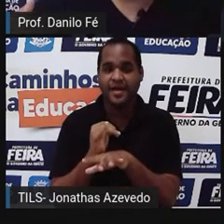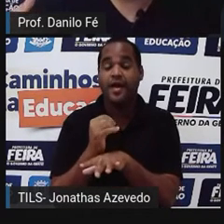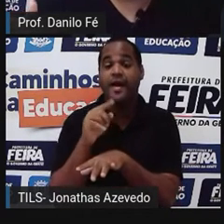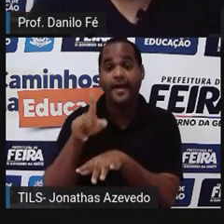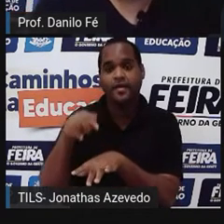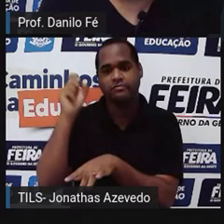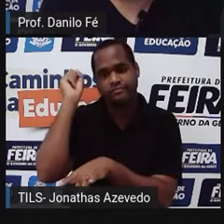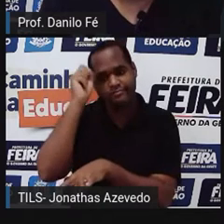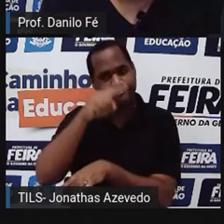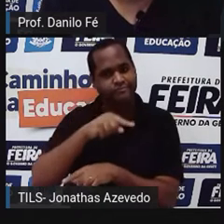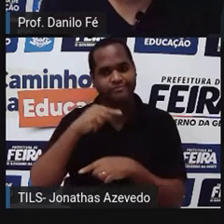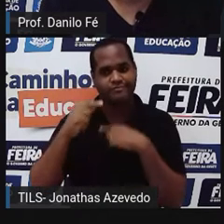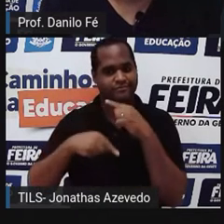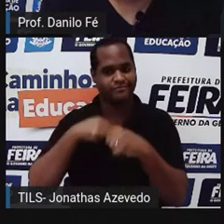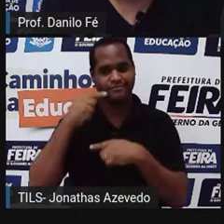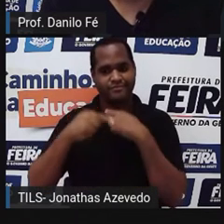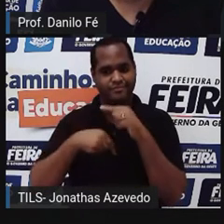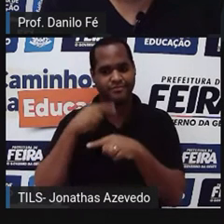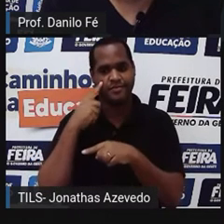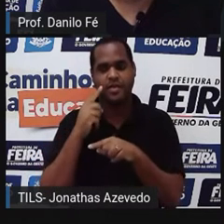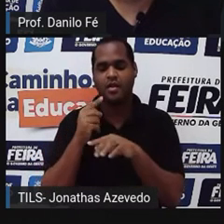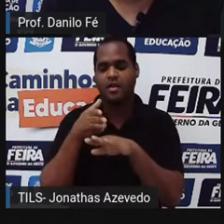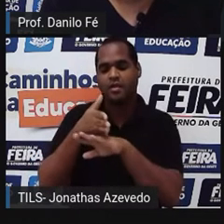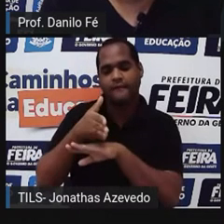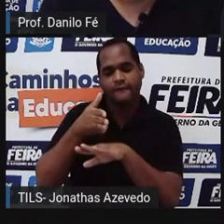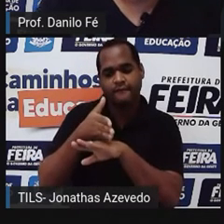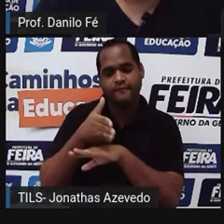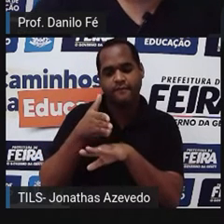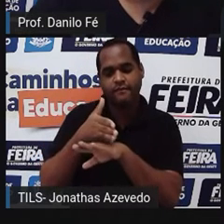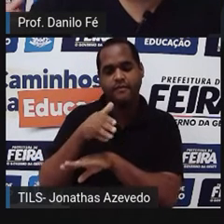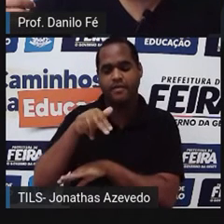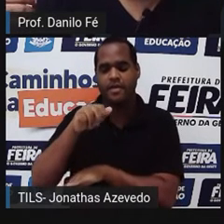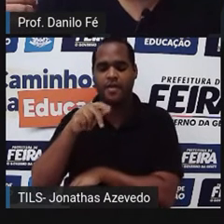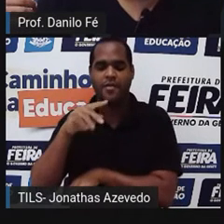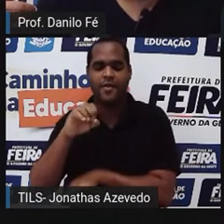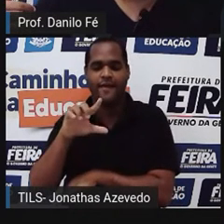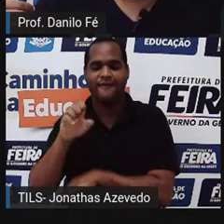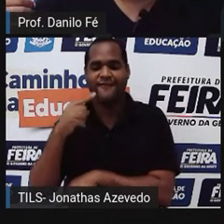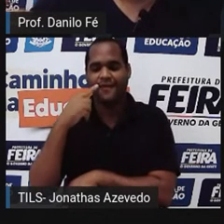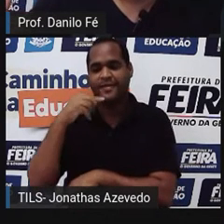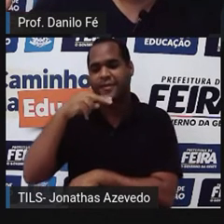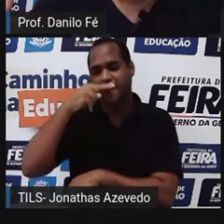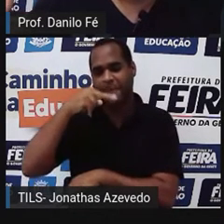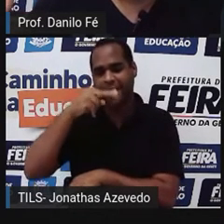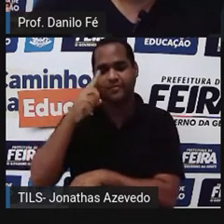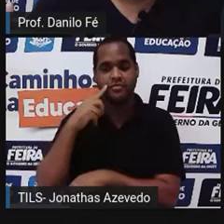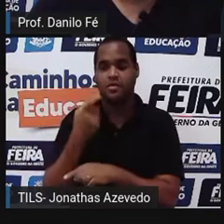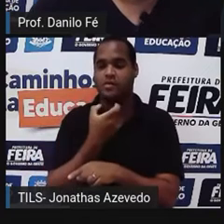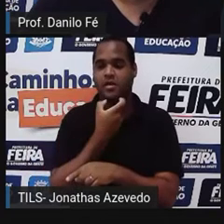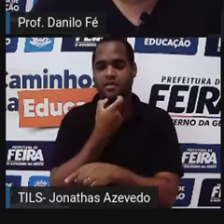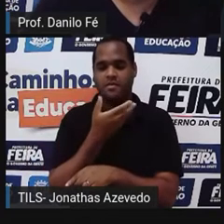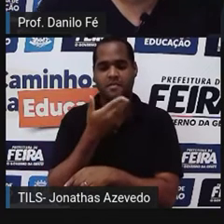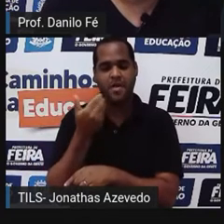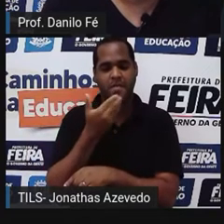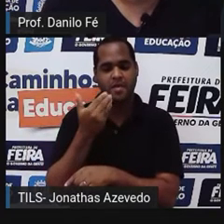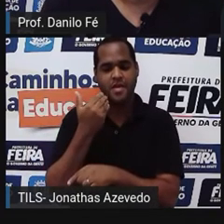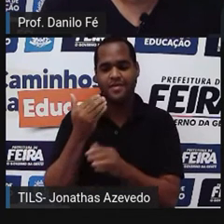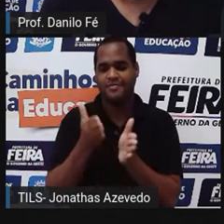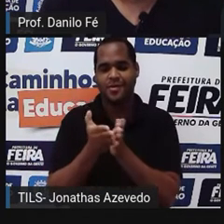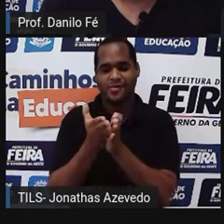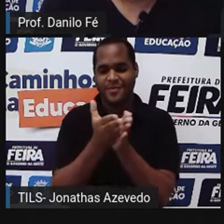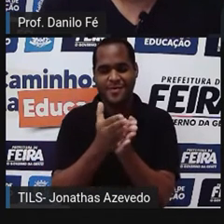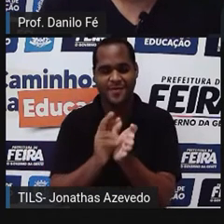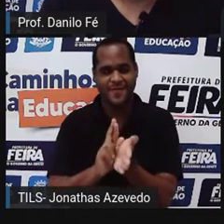dificultava muito a invasão napoleônica, porque a Inglaterra tinha a melhor marinha do mundo.